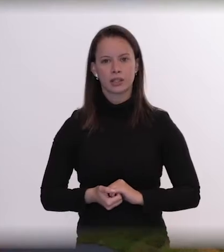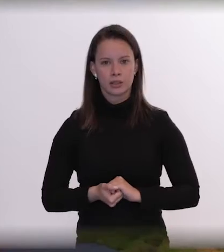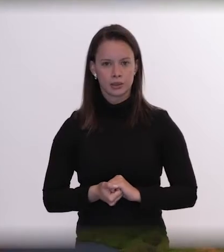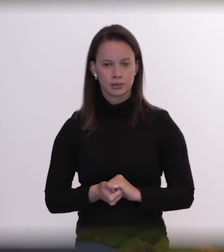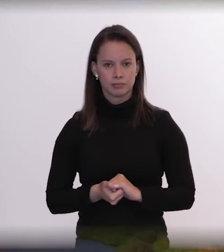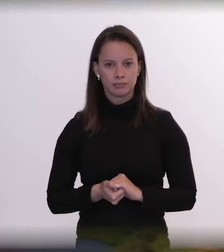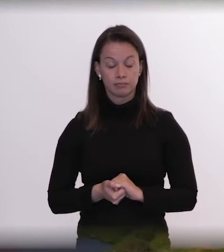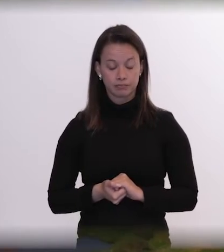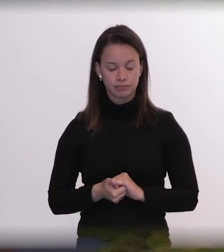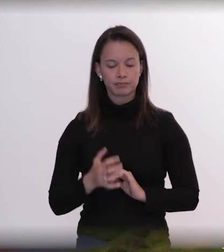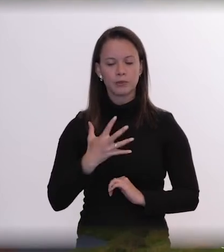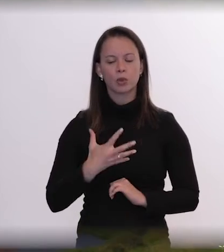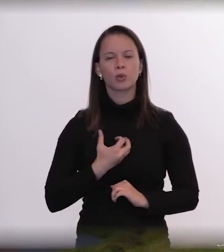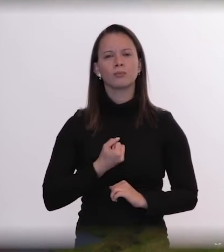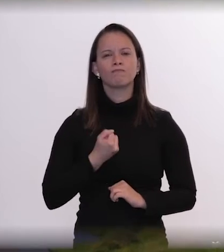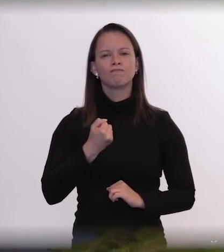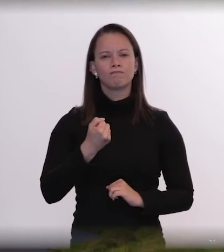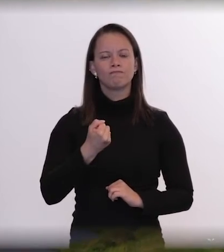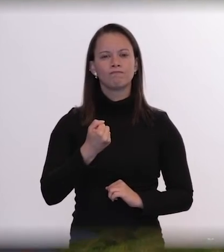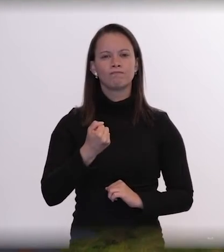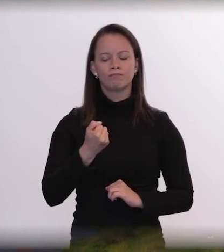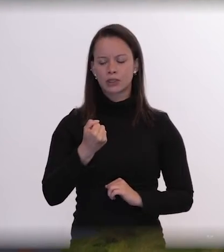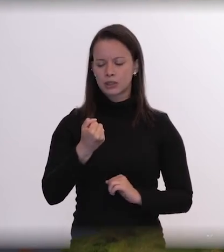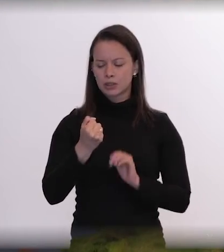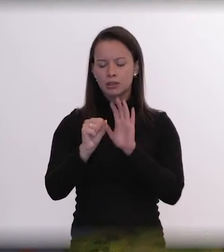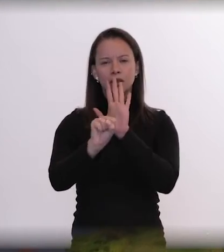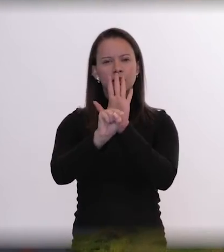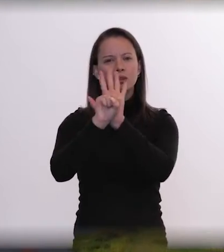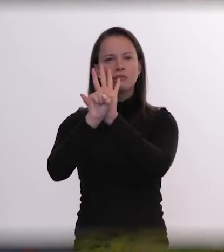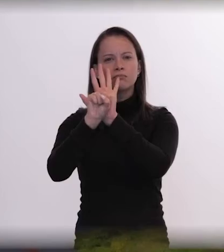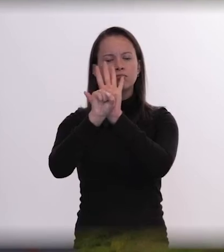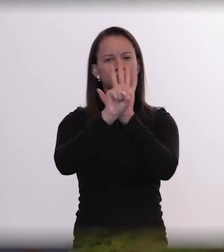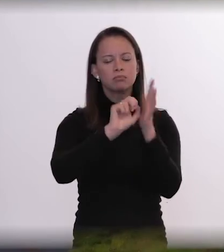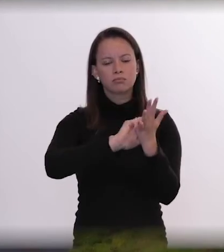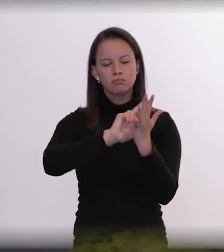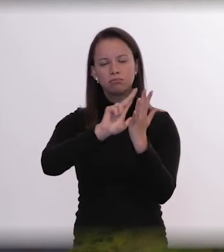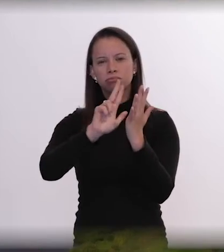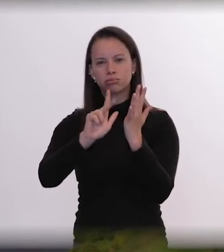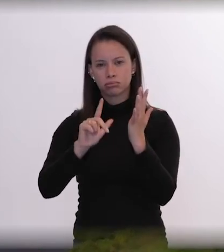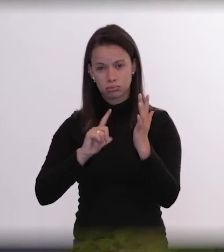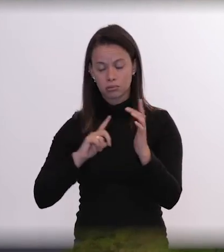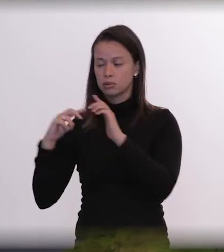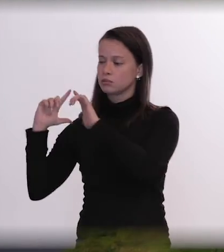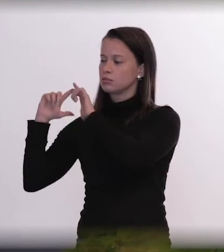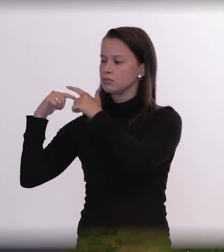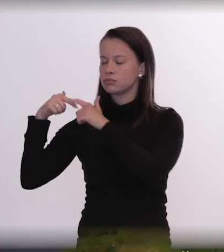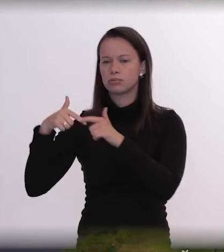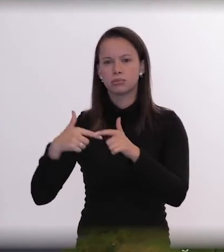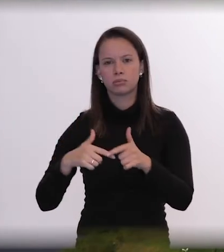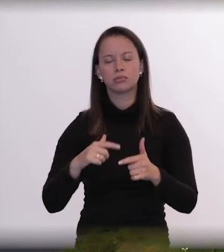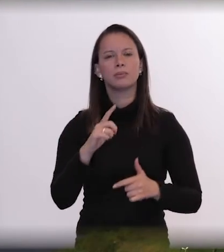O suicídio ele é carregado de simbolismos ele é carregado de tradições e ele tem